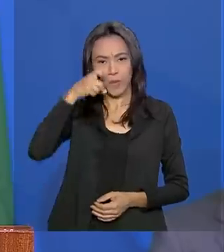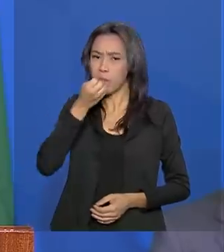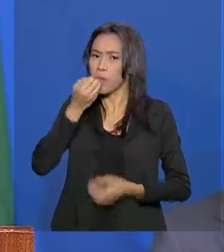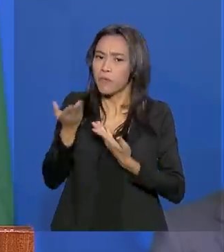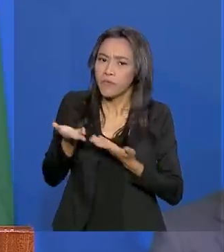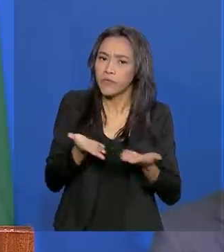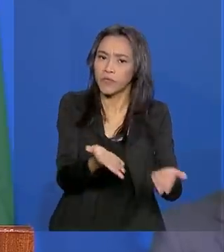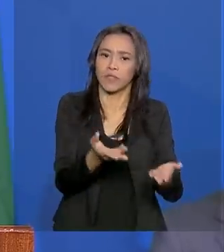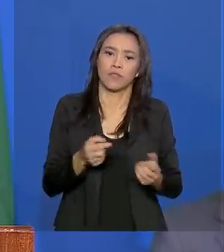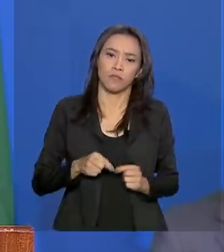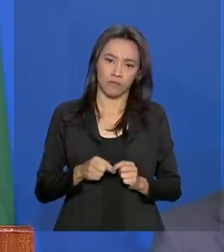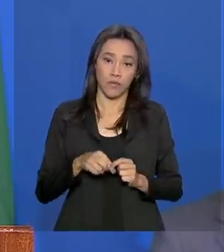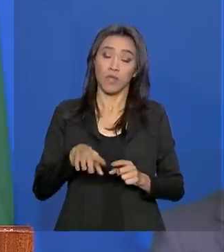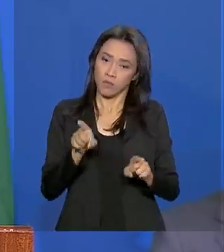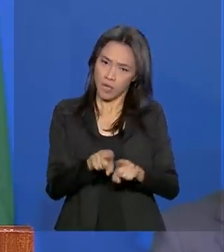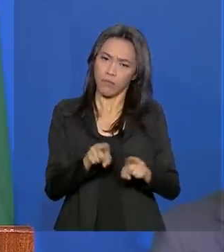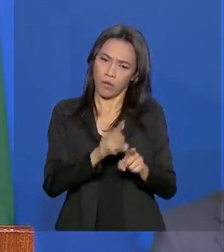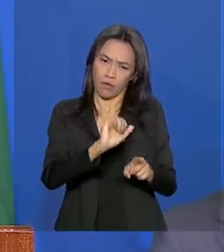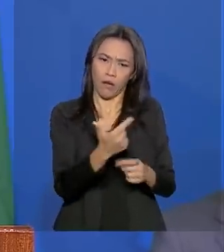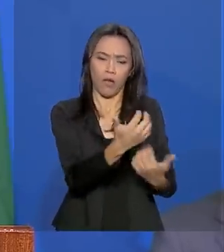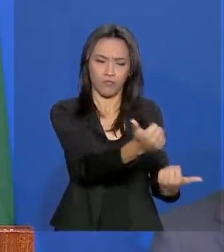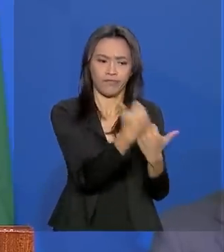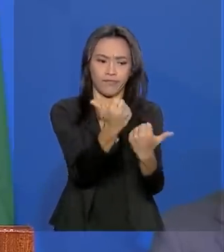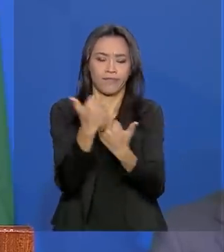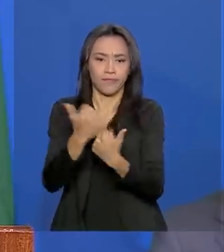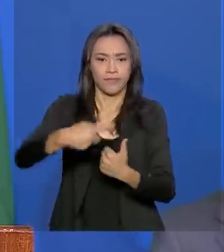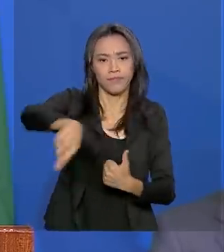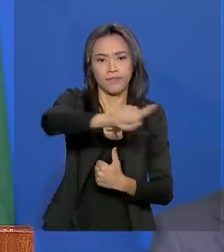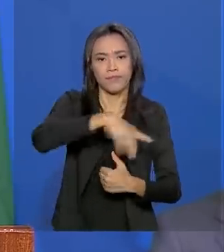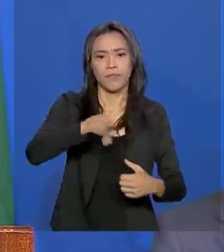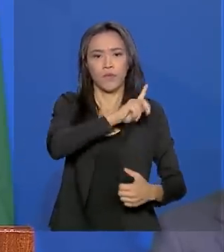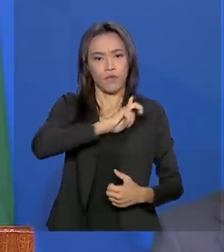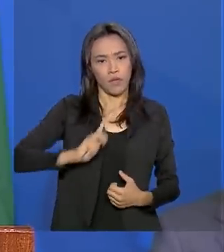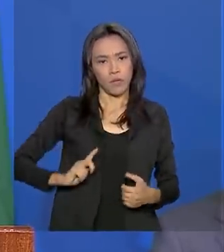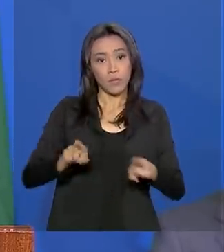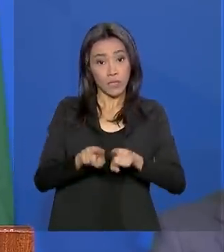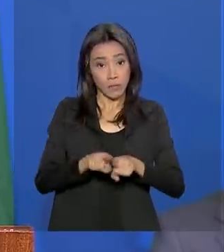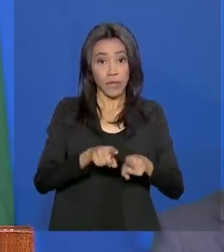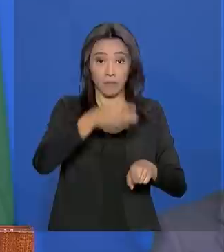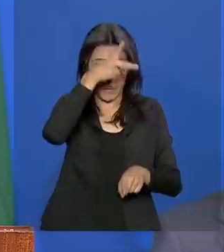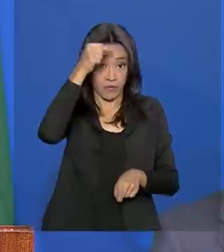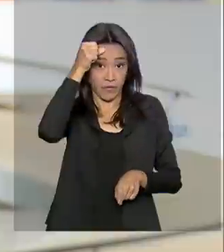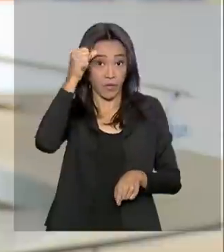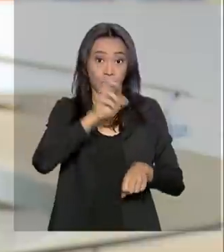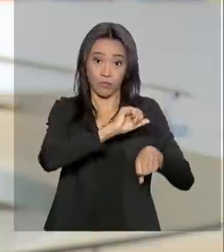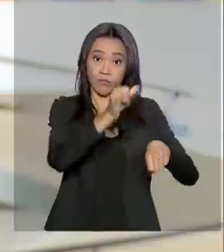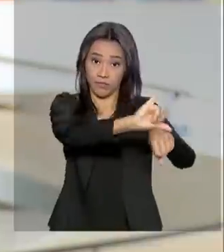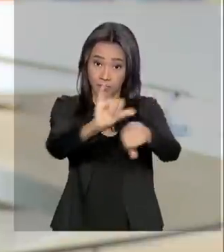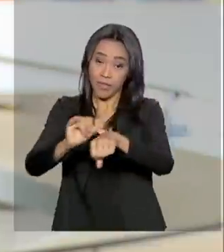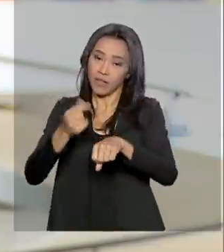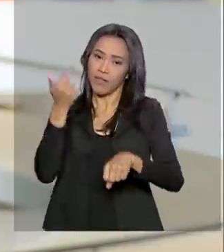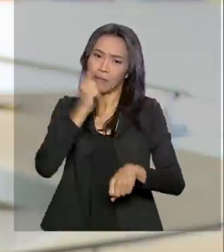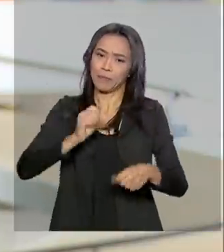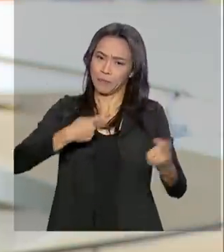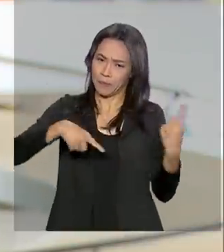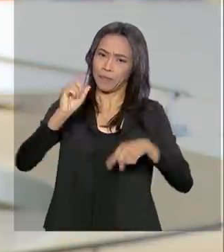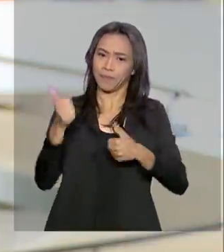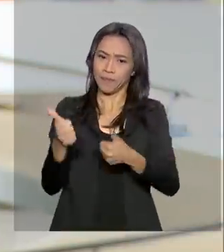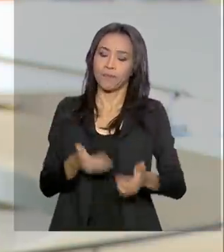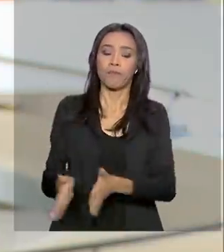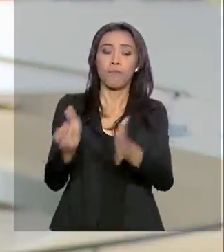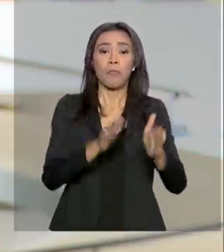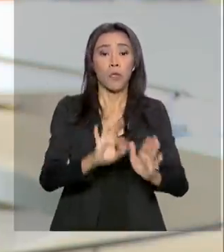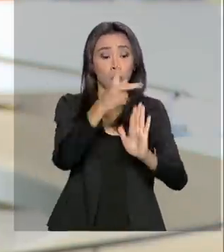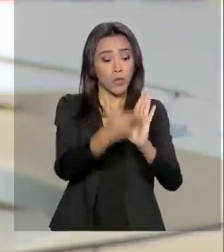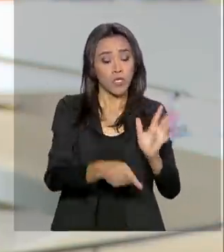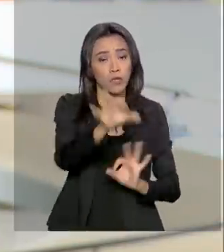Obviamente, juntamente com os governadores e com os prefeitos. E nós temos a certeza que ela vai dar certo. O projeto foi desenvolvido